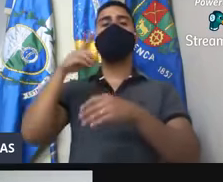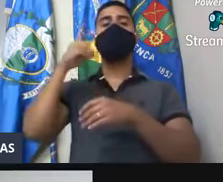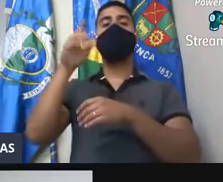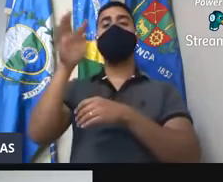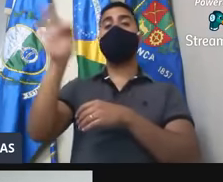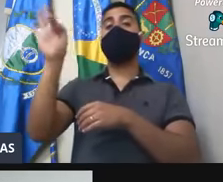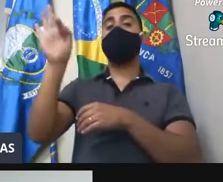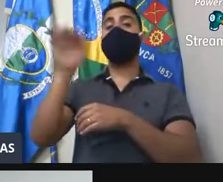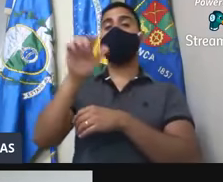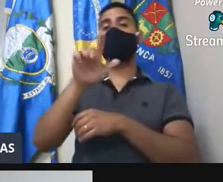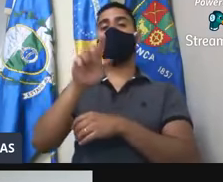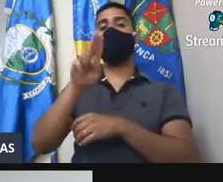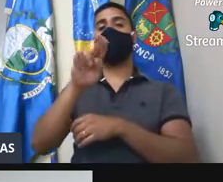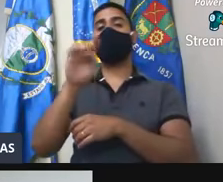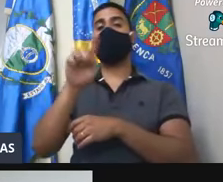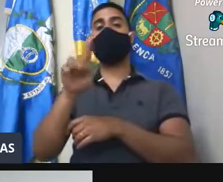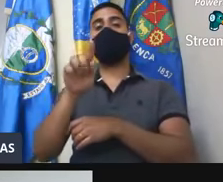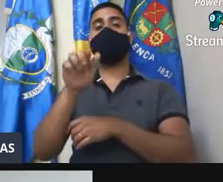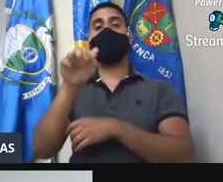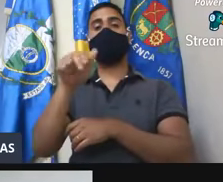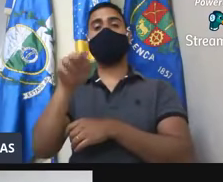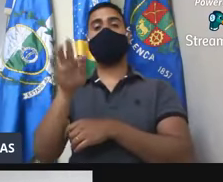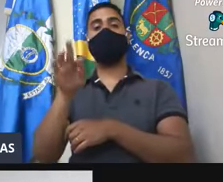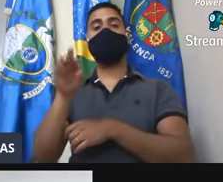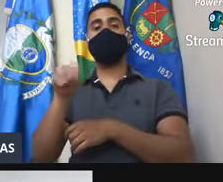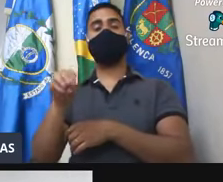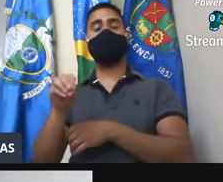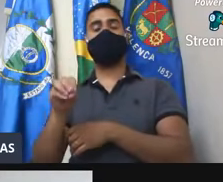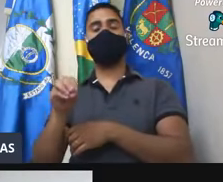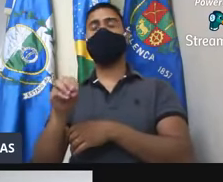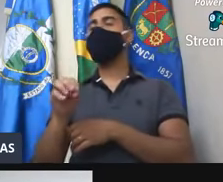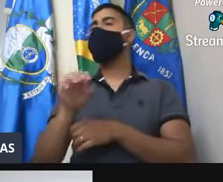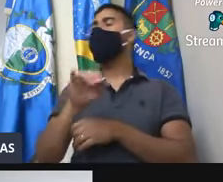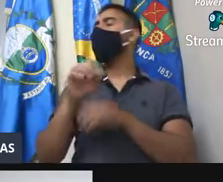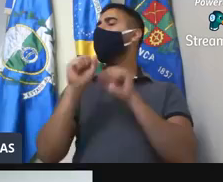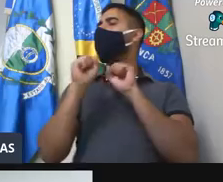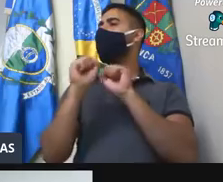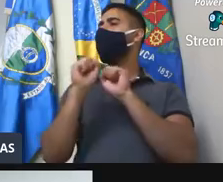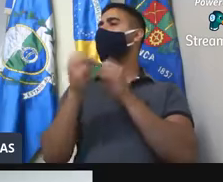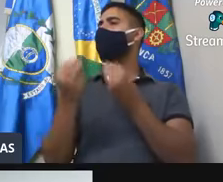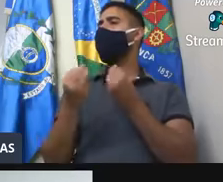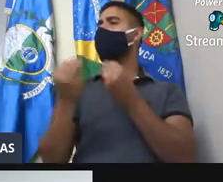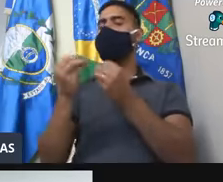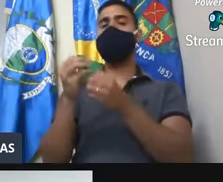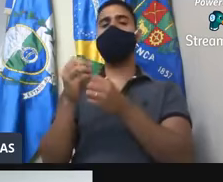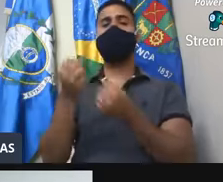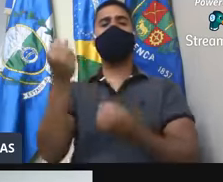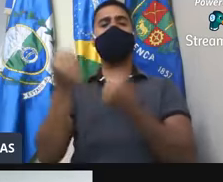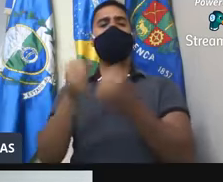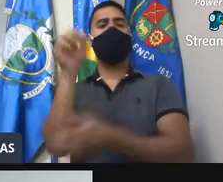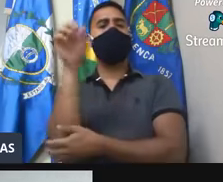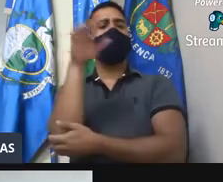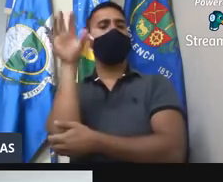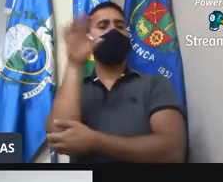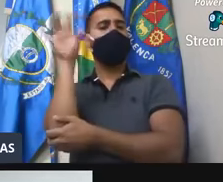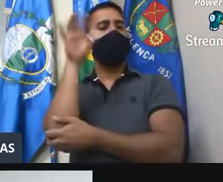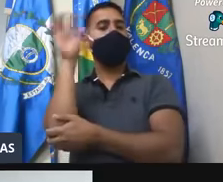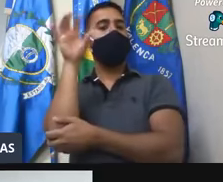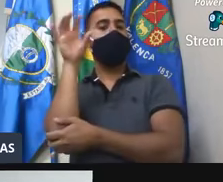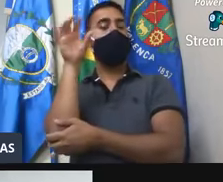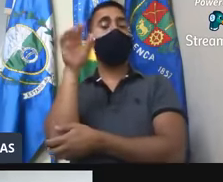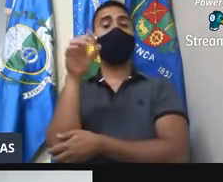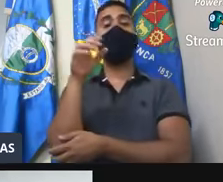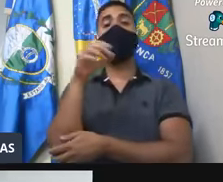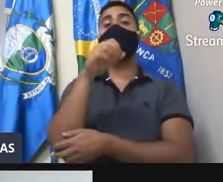Luiz Antônio, que verifica a possibilidade, através da emenda parlamentar, disponibilizar uma ambulância para atender as necessidades do quarto